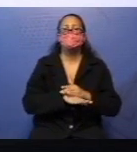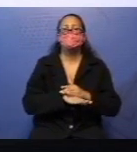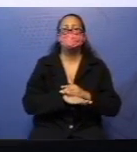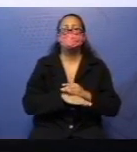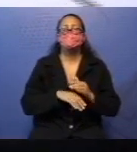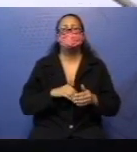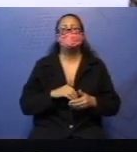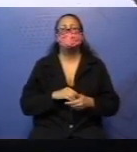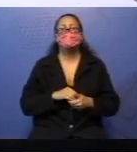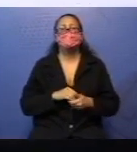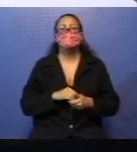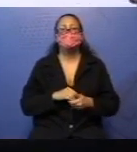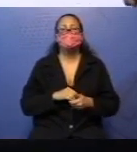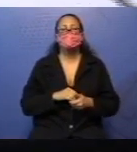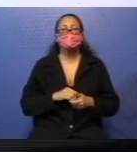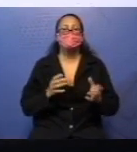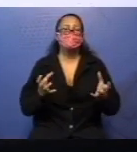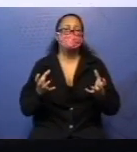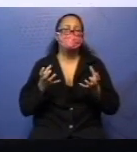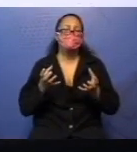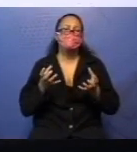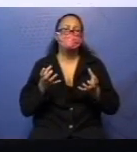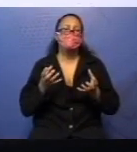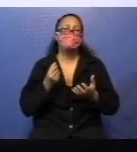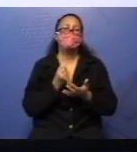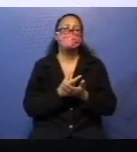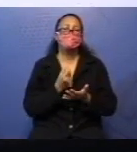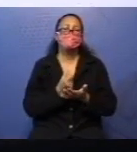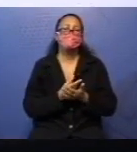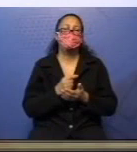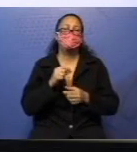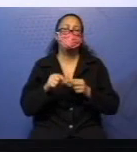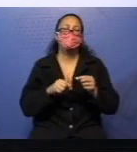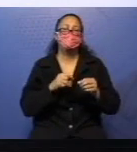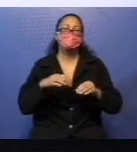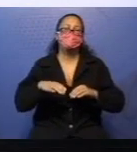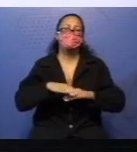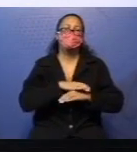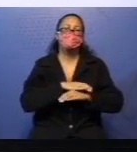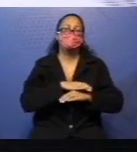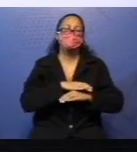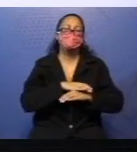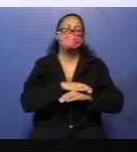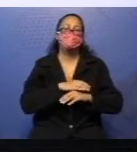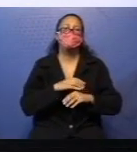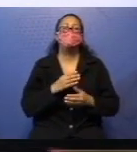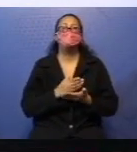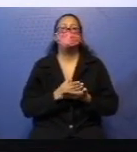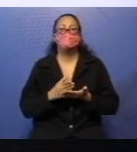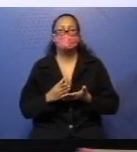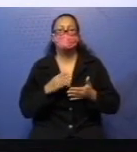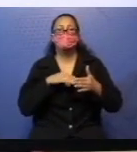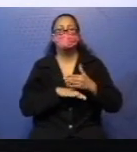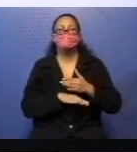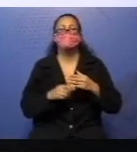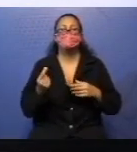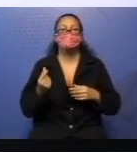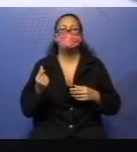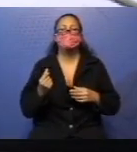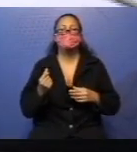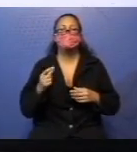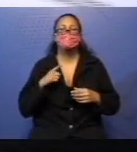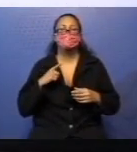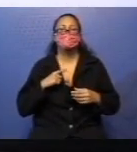poupar. Ela queria comprar um tênis. Então, ela começou a guardar dinheiro. Ela tinha dois cofrinhos.